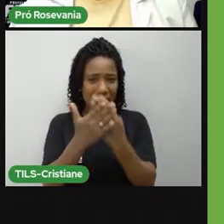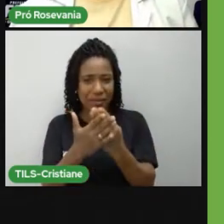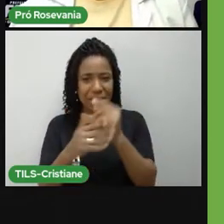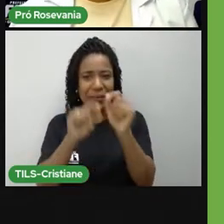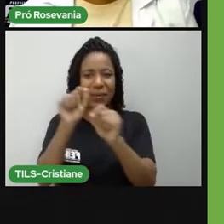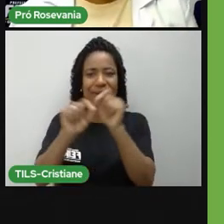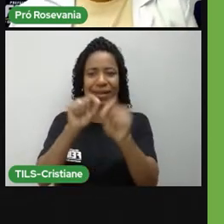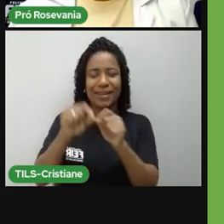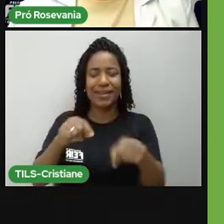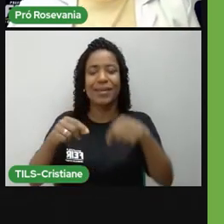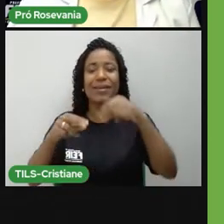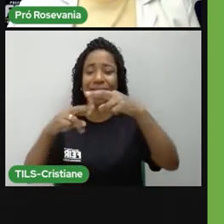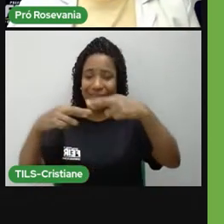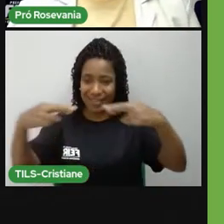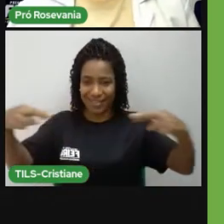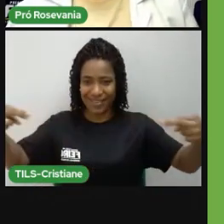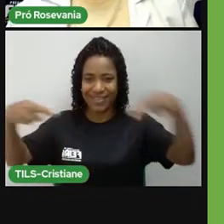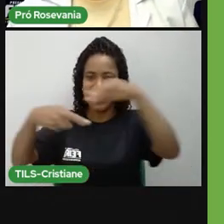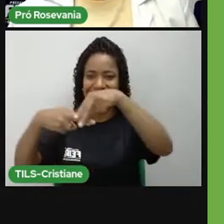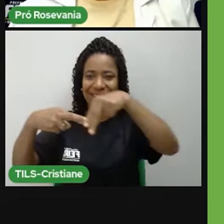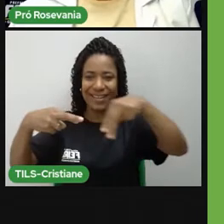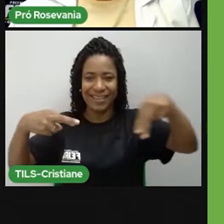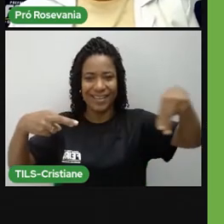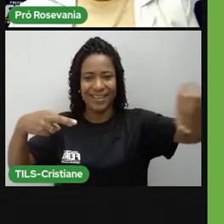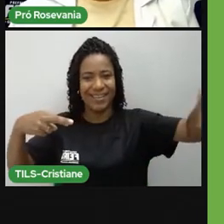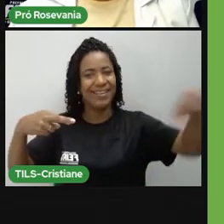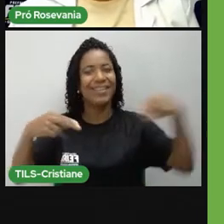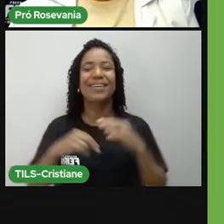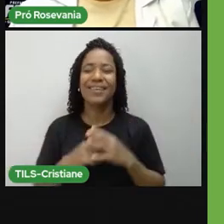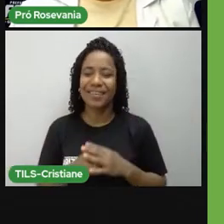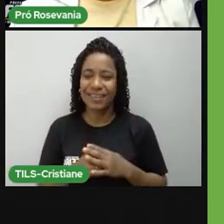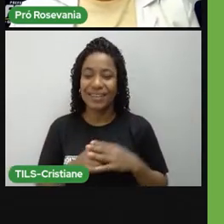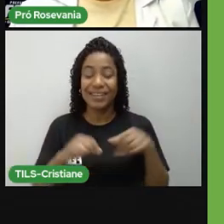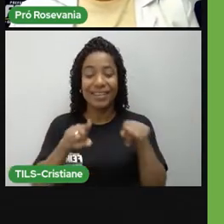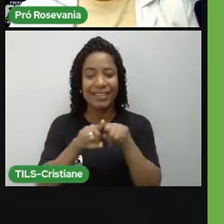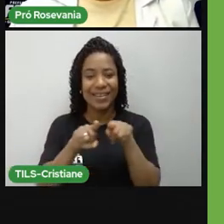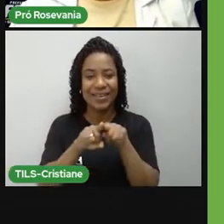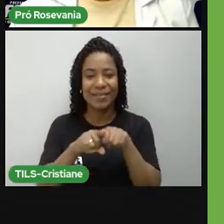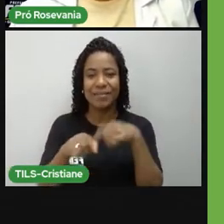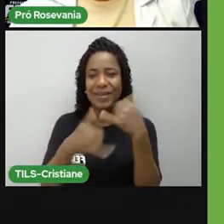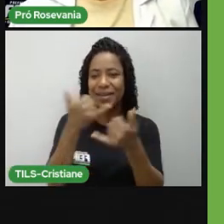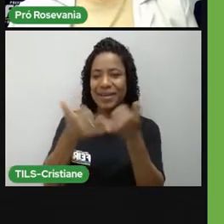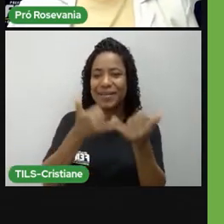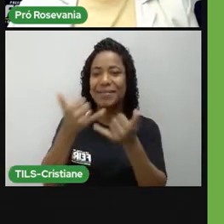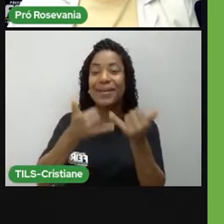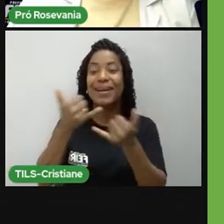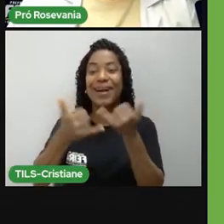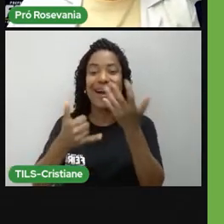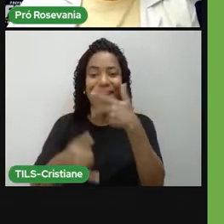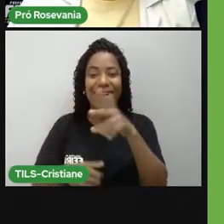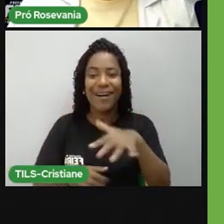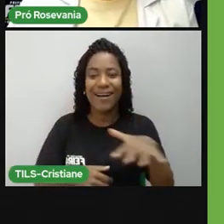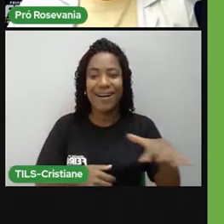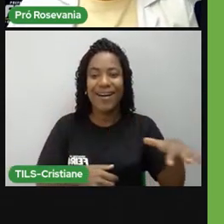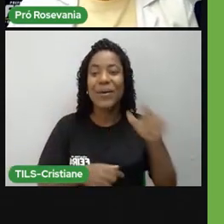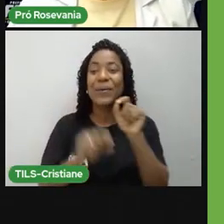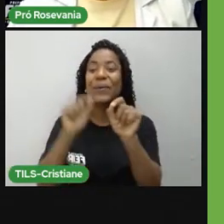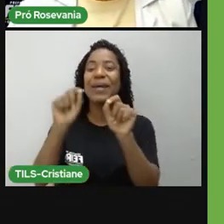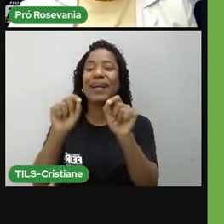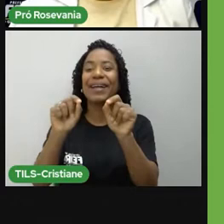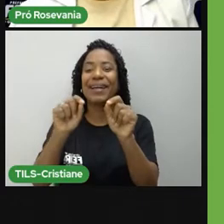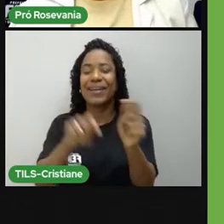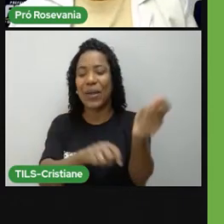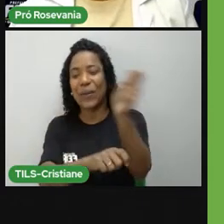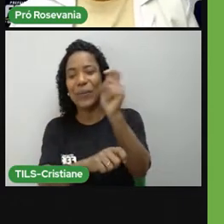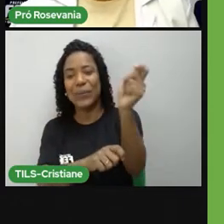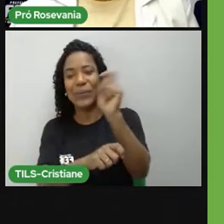colocar aí, vira cordel. Uma brincadeira de criança, né, que é, né, empinar pipa. Essa também foi uma brincadeira que